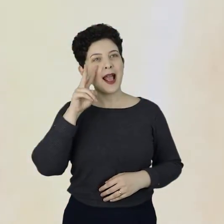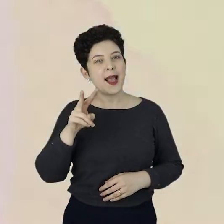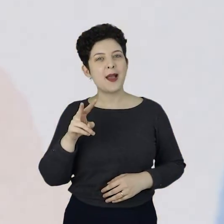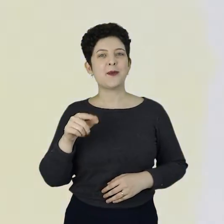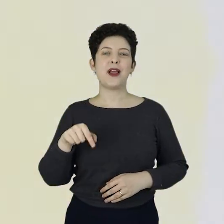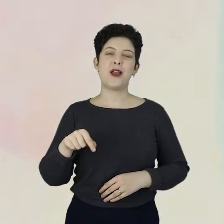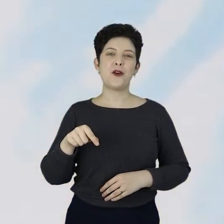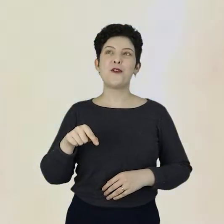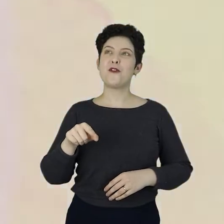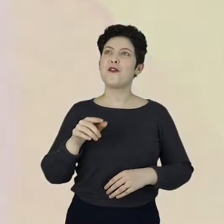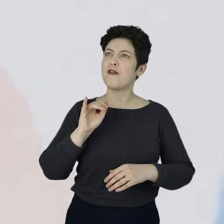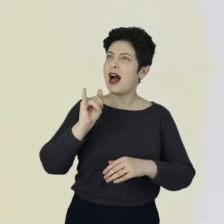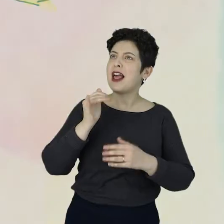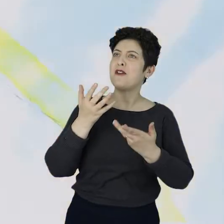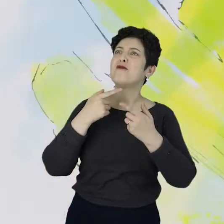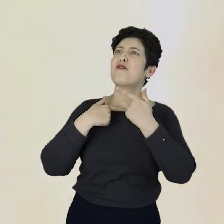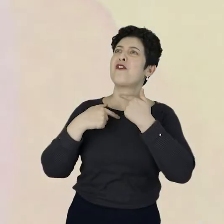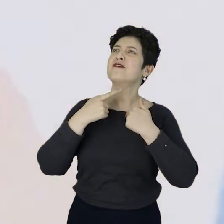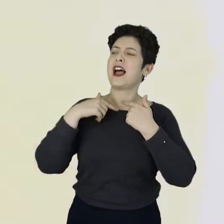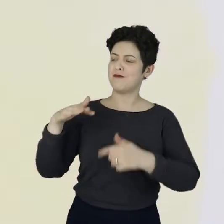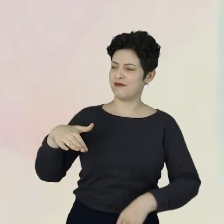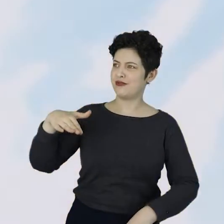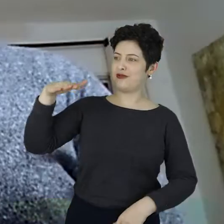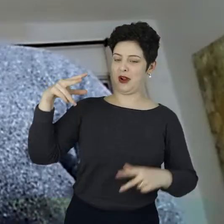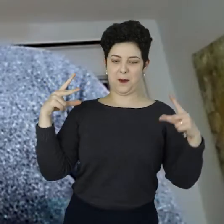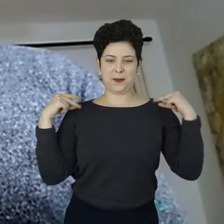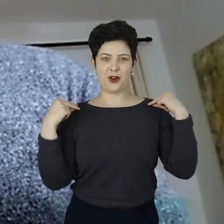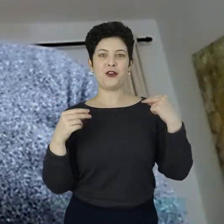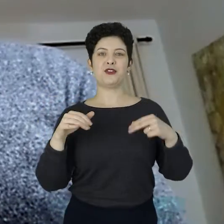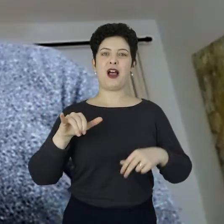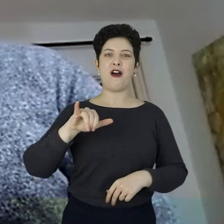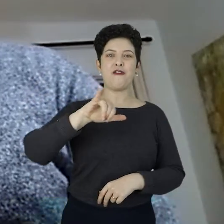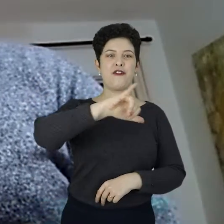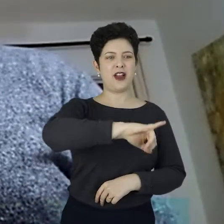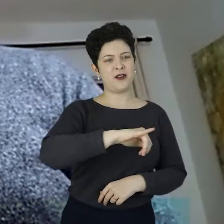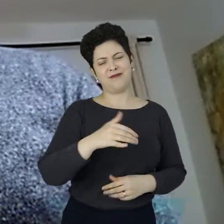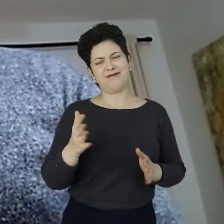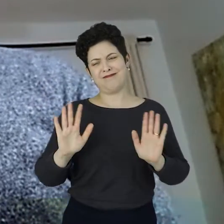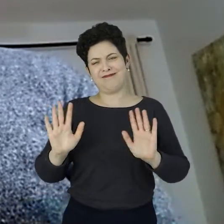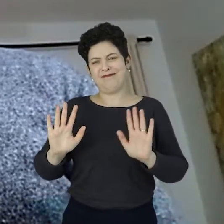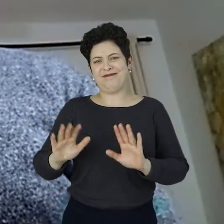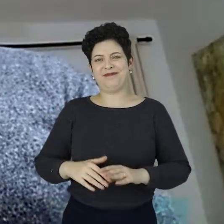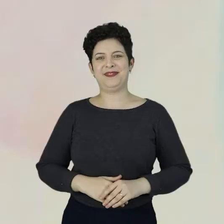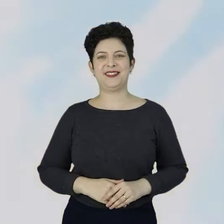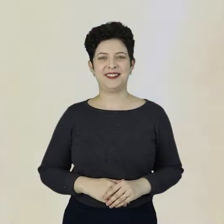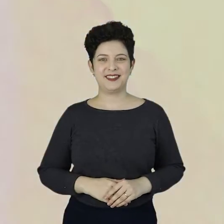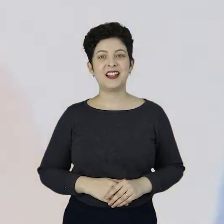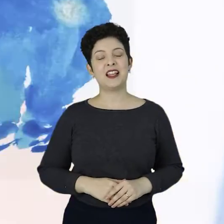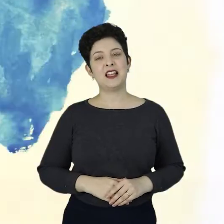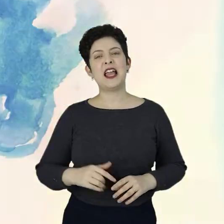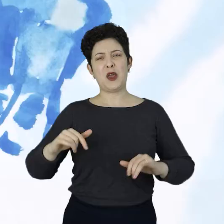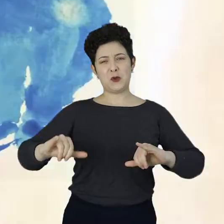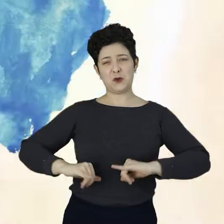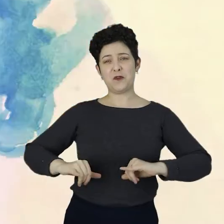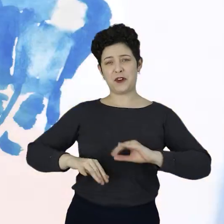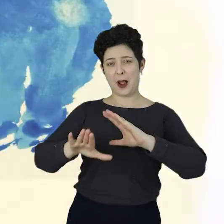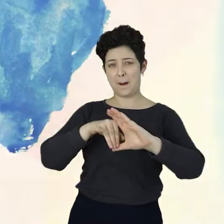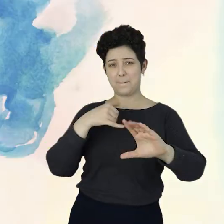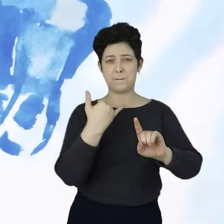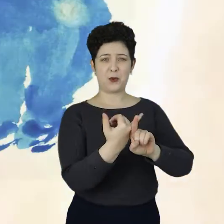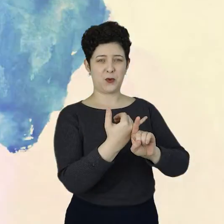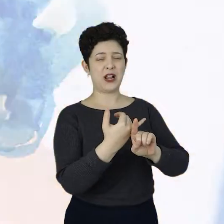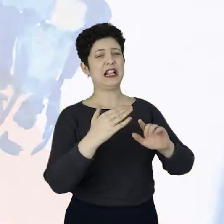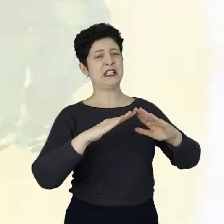lembro que eu falei que eu queria ser piloto de avião, só que eu acabei nem indo por esse caminho. Eu sofria